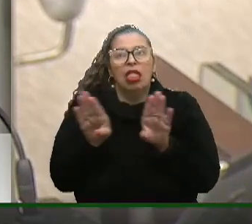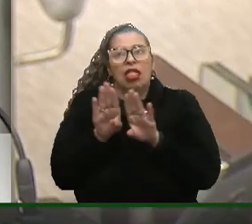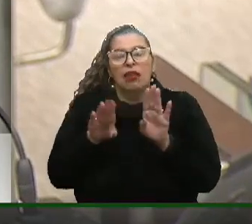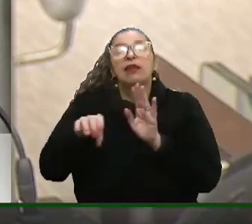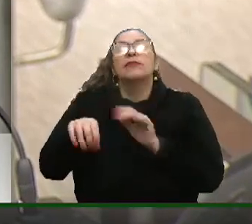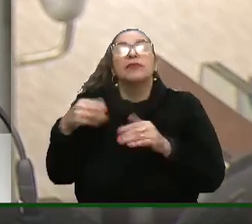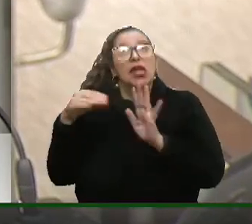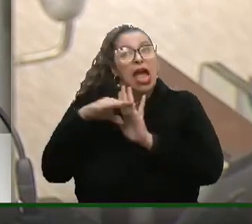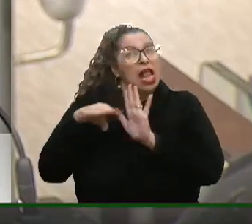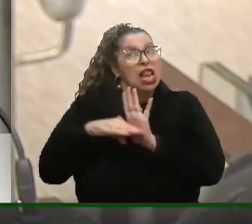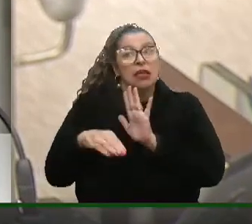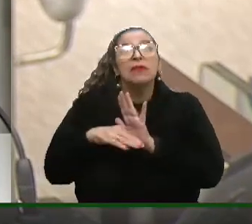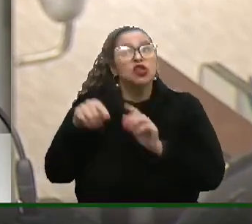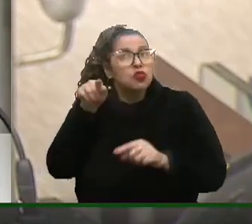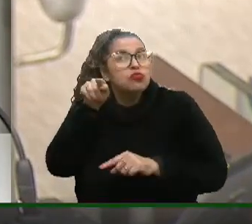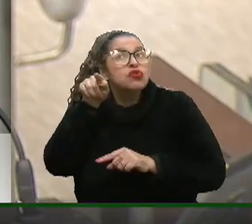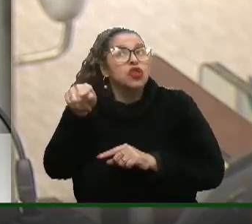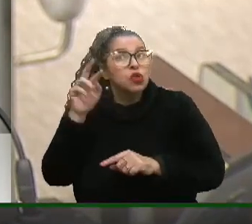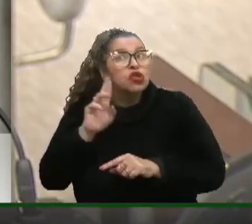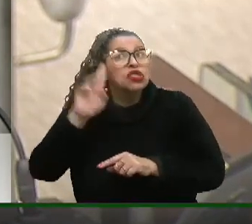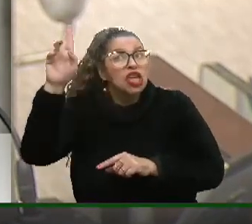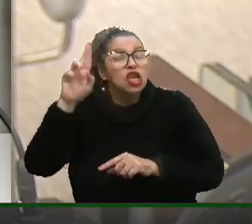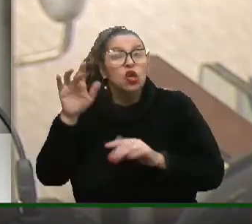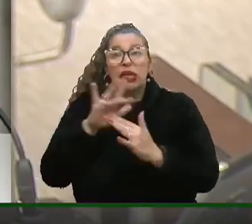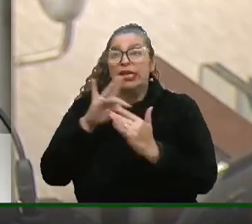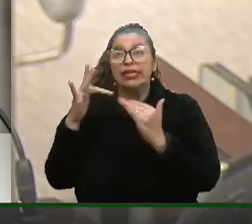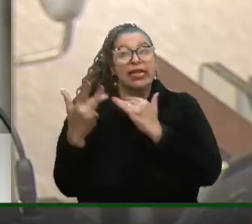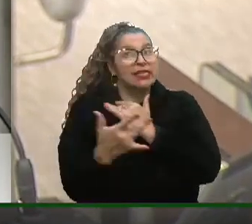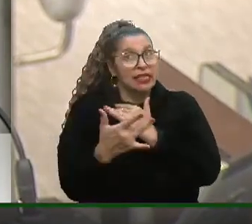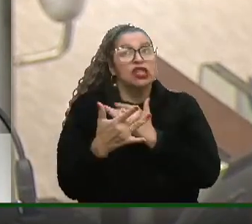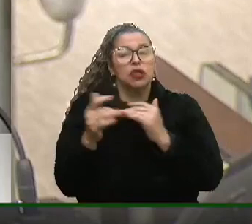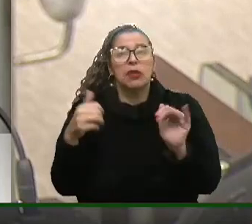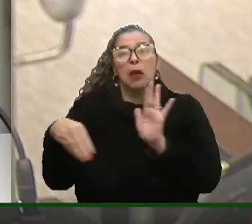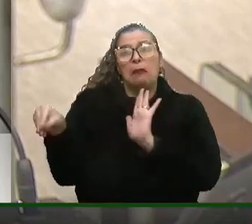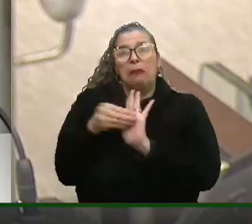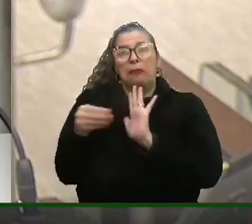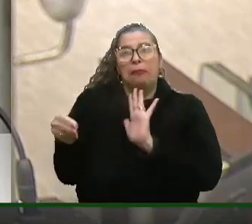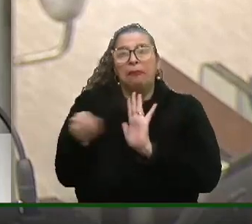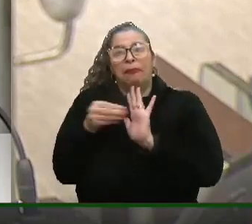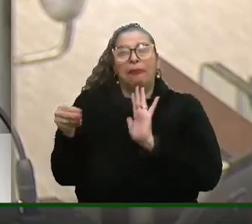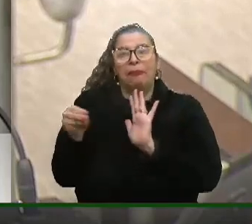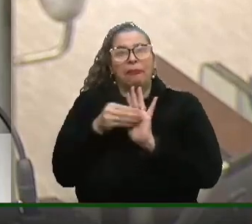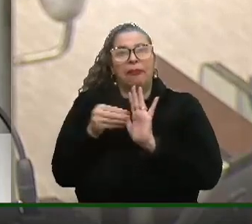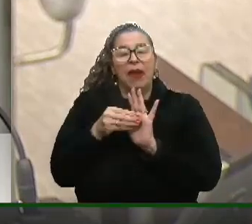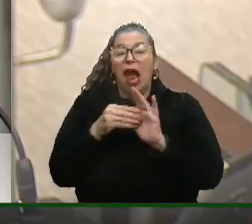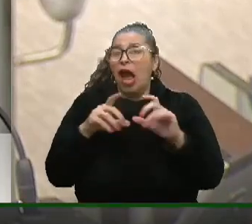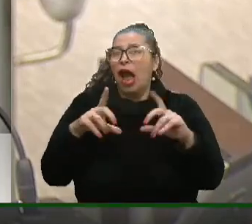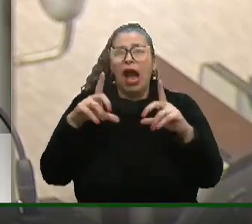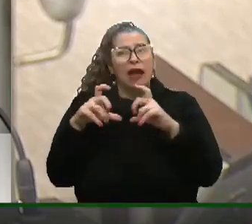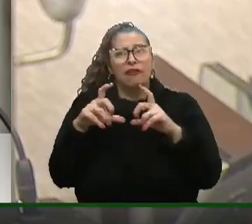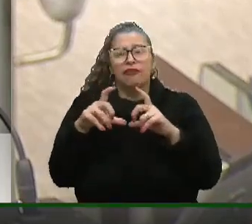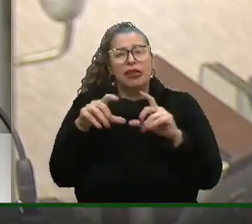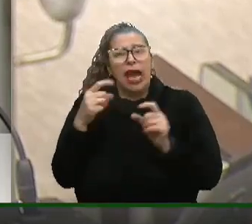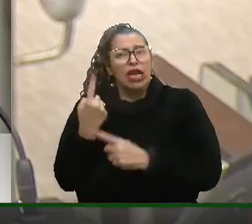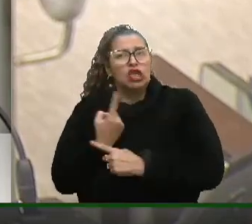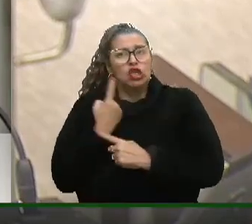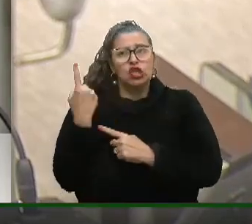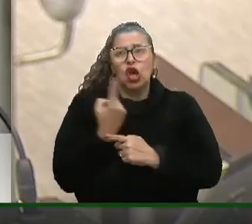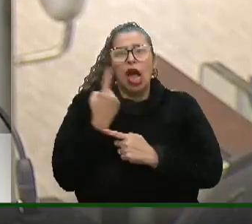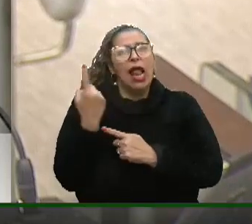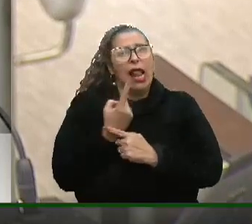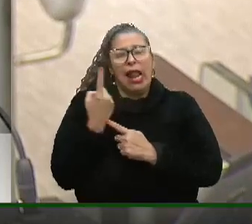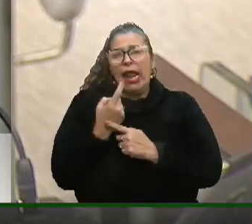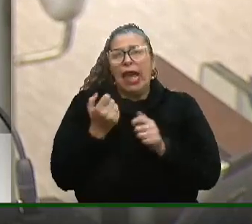Até porque, V. Exª que nas redes sociais postava cards que nós tínhamos que ficar isolados de